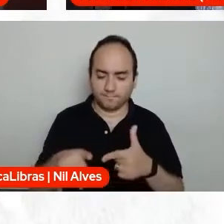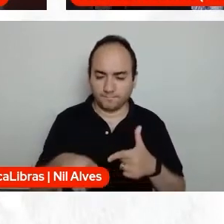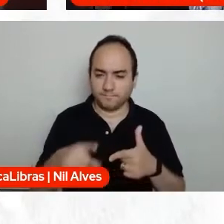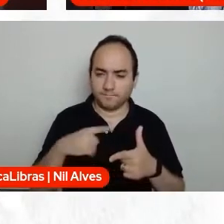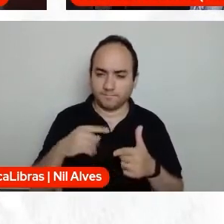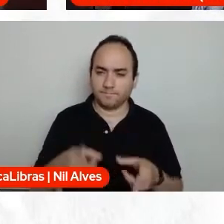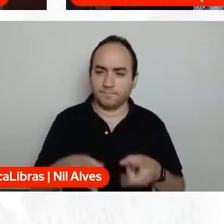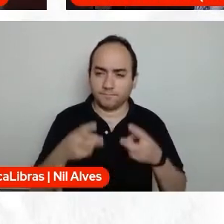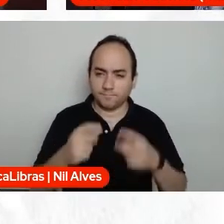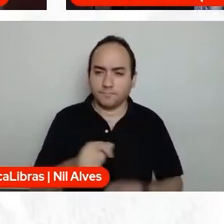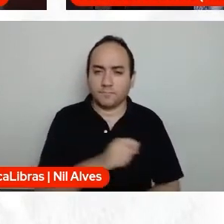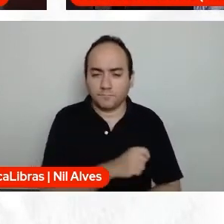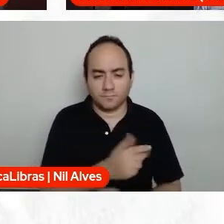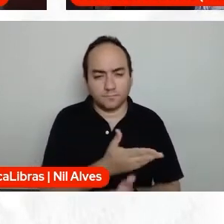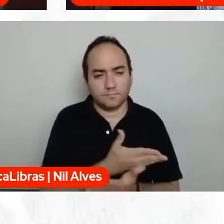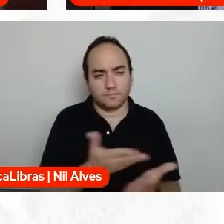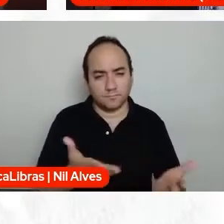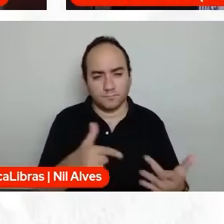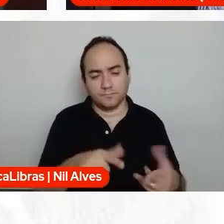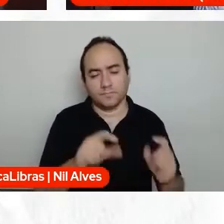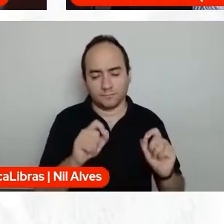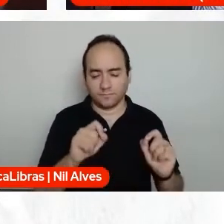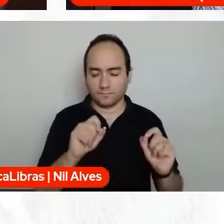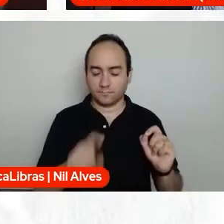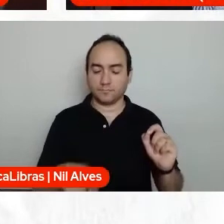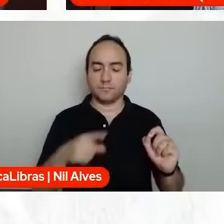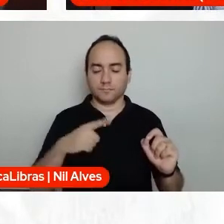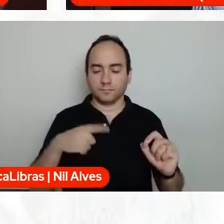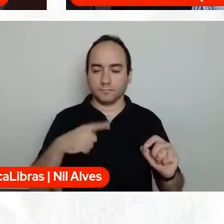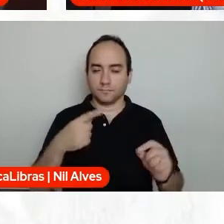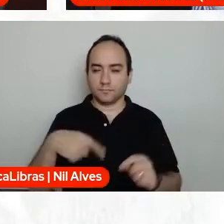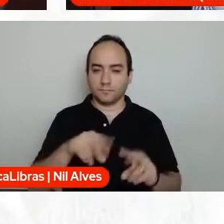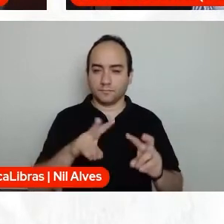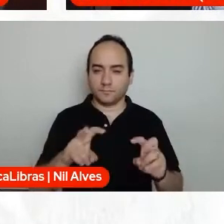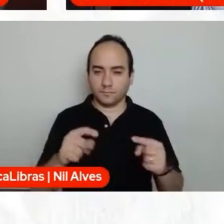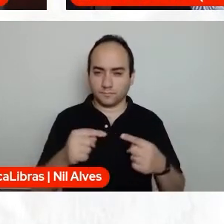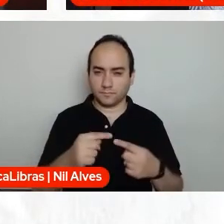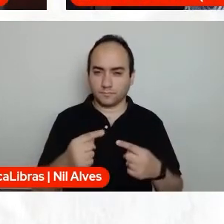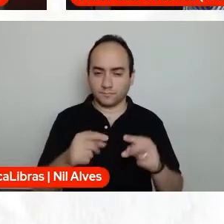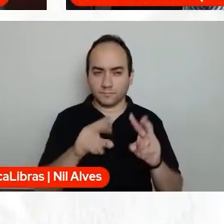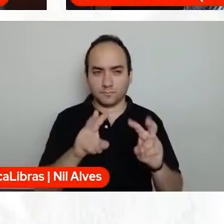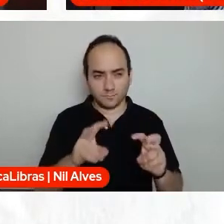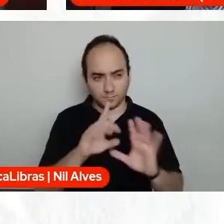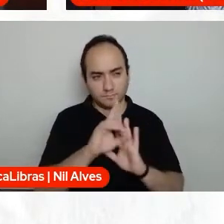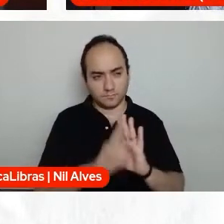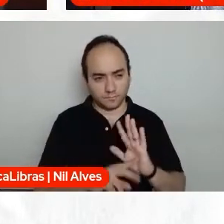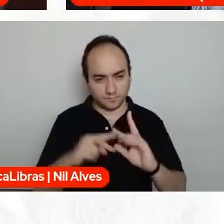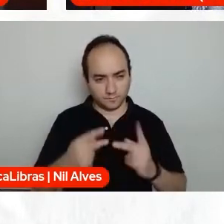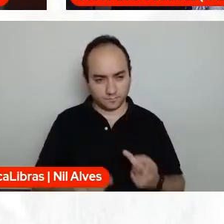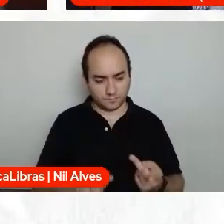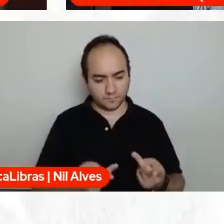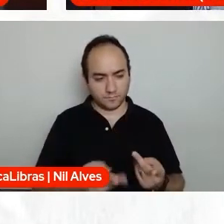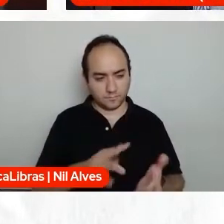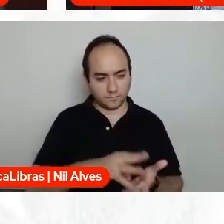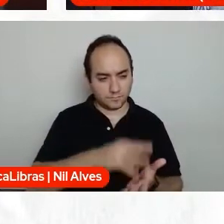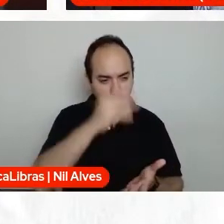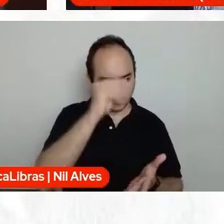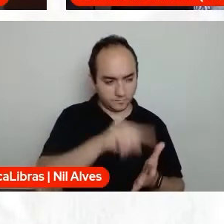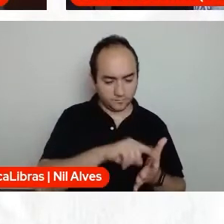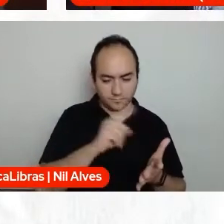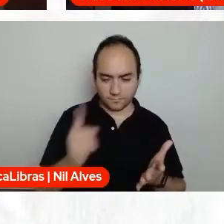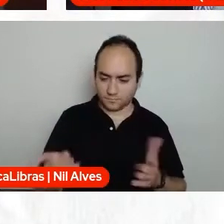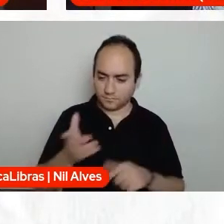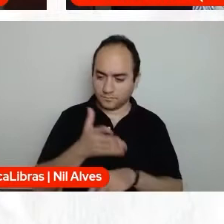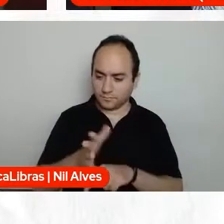alunos toda uma situação, muitas vezes, quando se debate a temática dos direitos humanos e vai para a prática, uma situação de